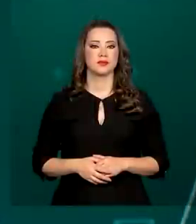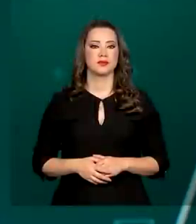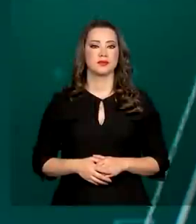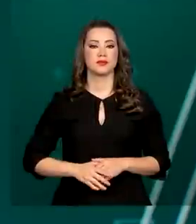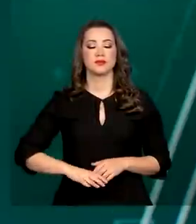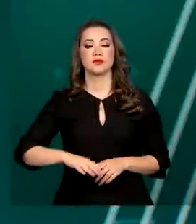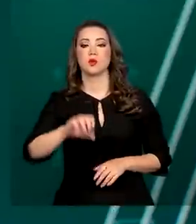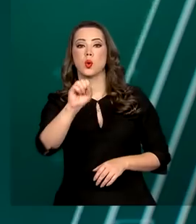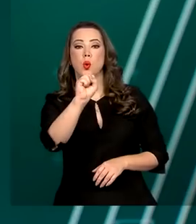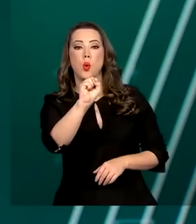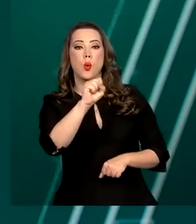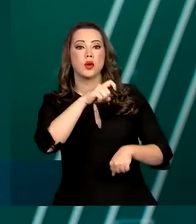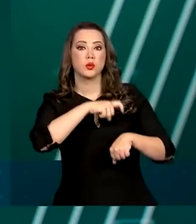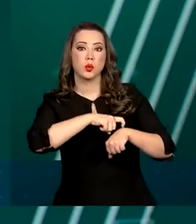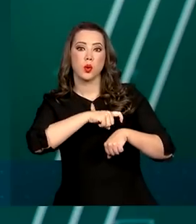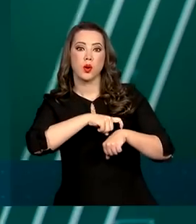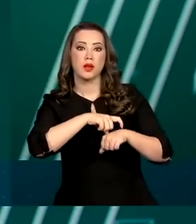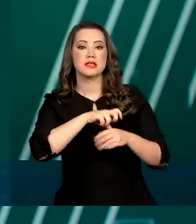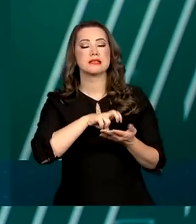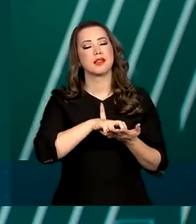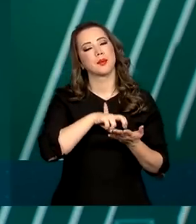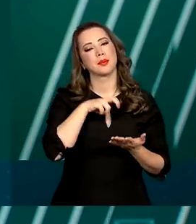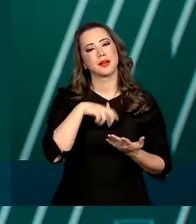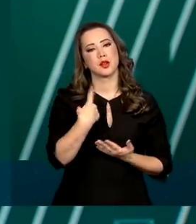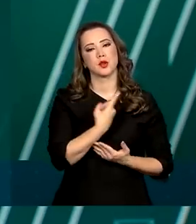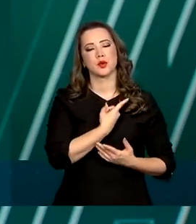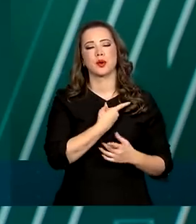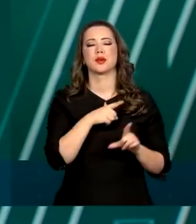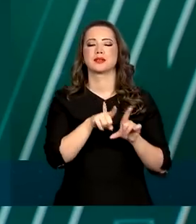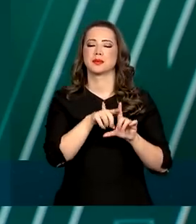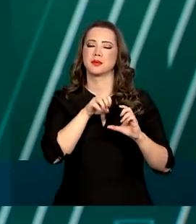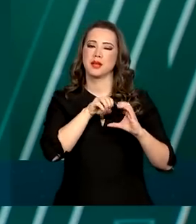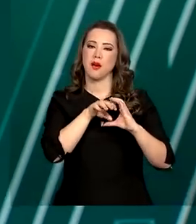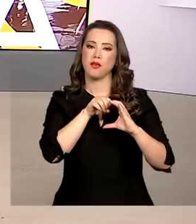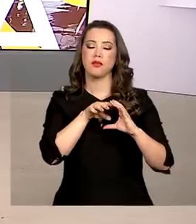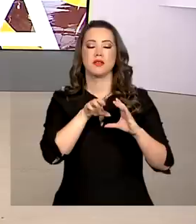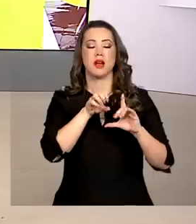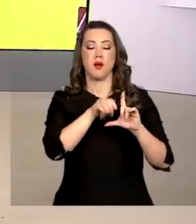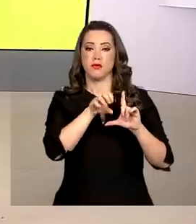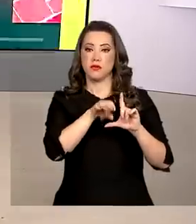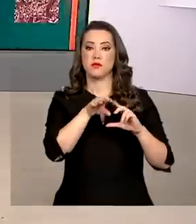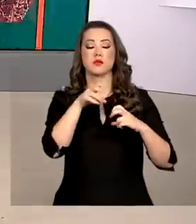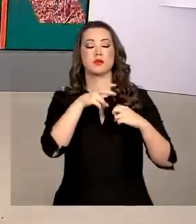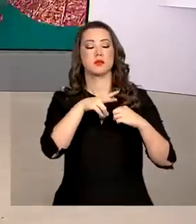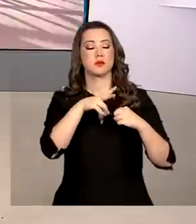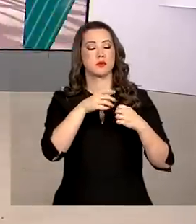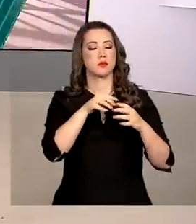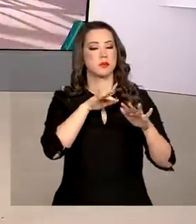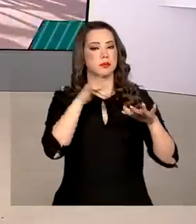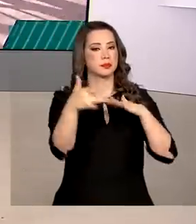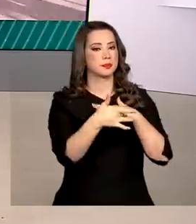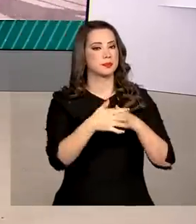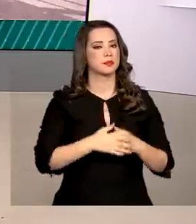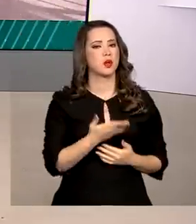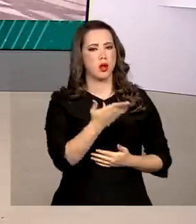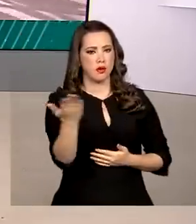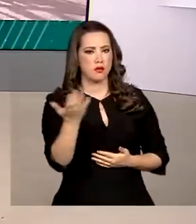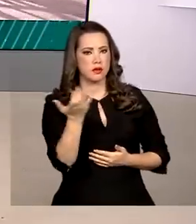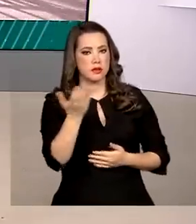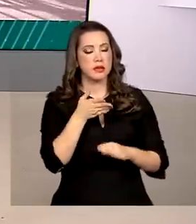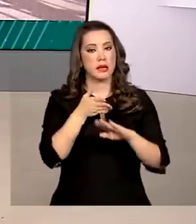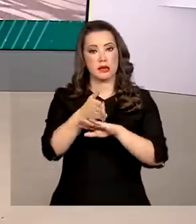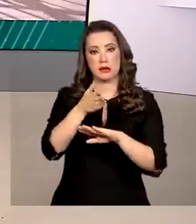Oito horas da manhã, estamos ao vivo também pelas redes sociais. Você que vai tentar uma vaga no ensino